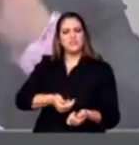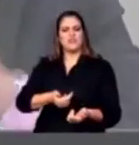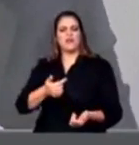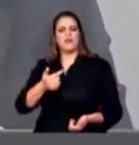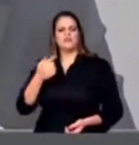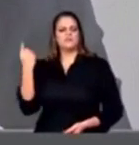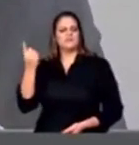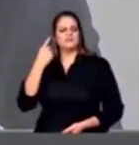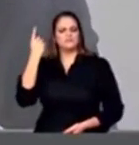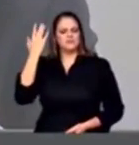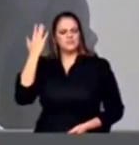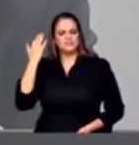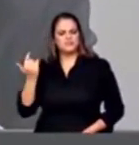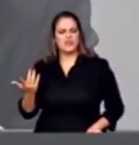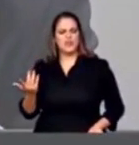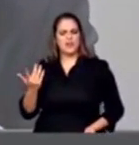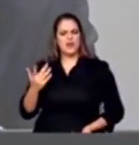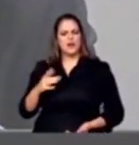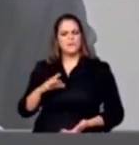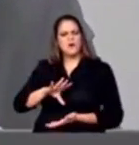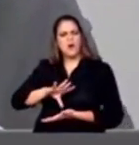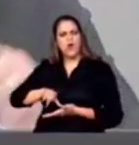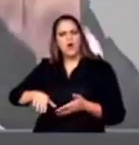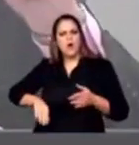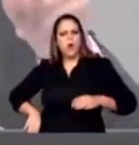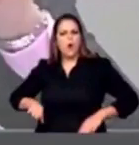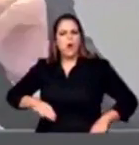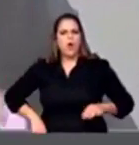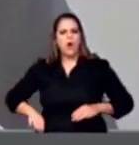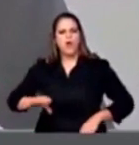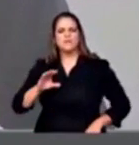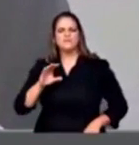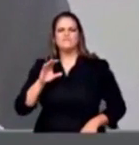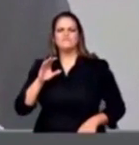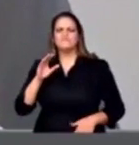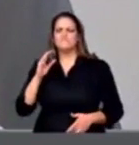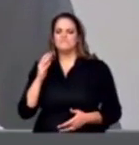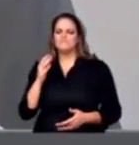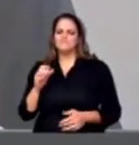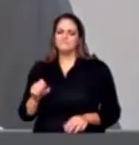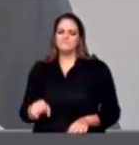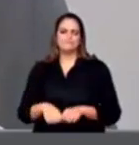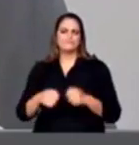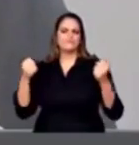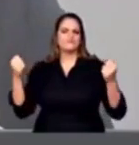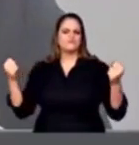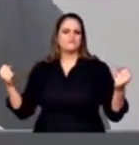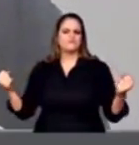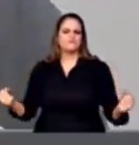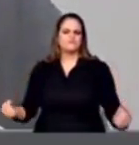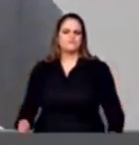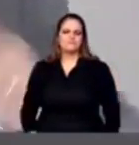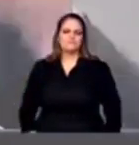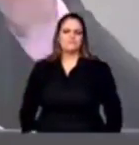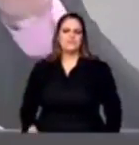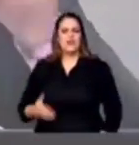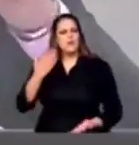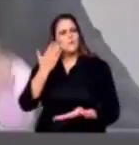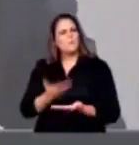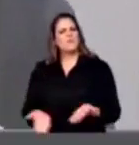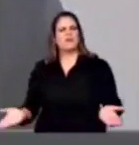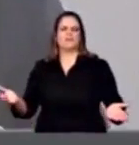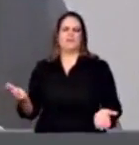brasileiros, a corrupção, pôs tudo isso a perder. Perdemos credibilidade, perdemos